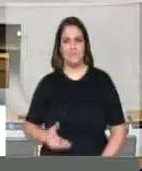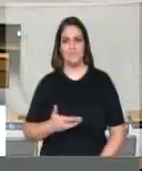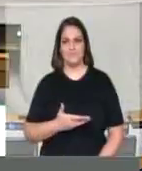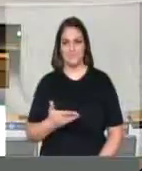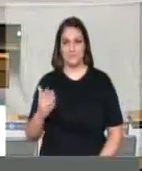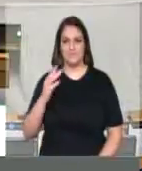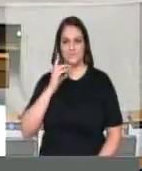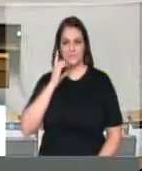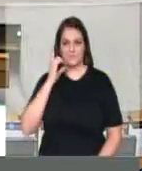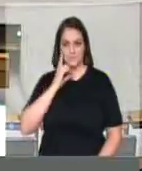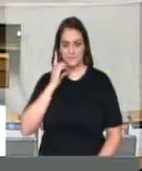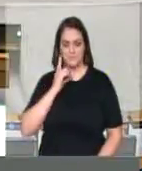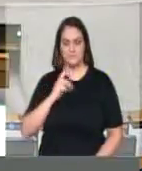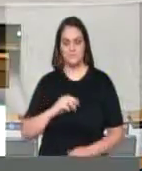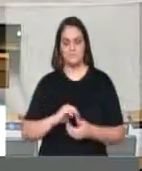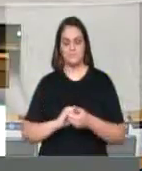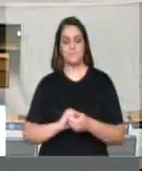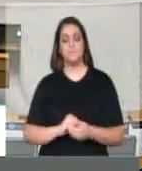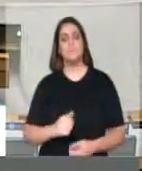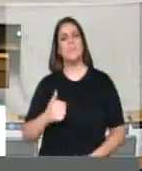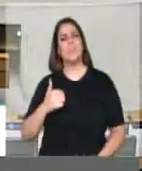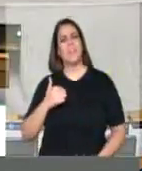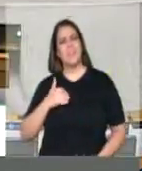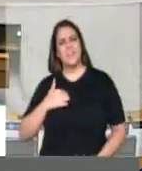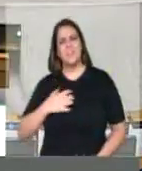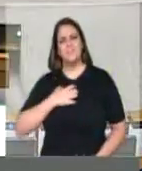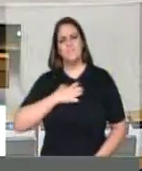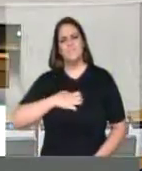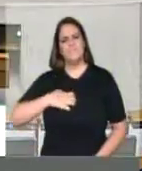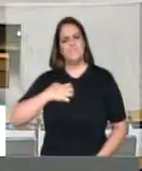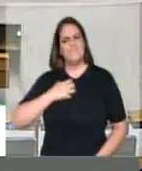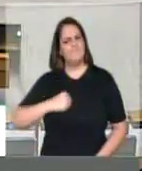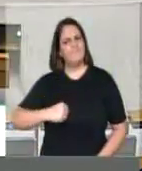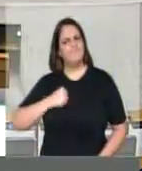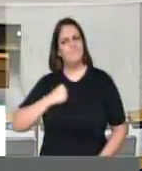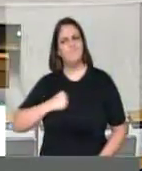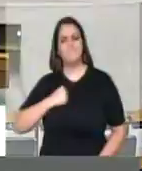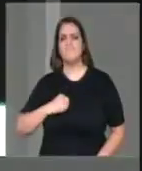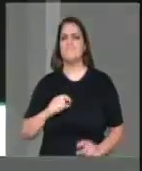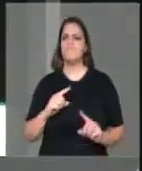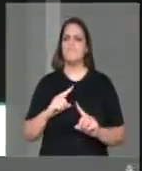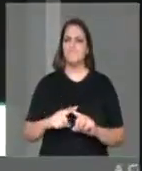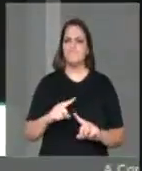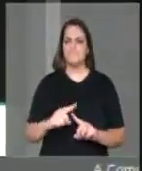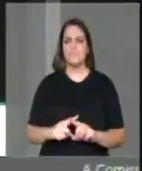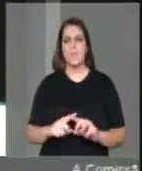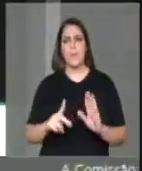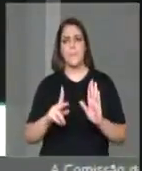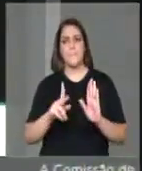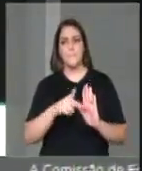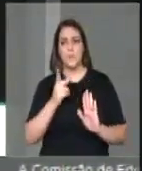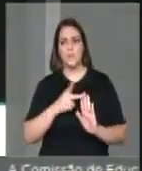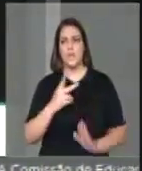É com indignação que venho a esta tribuna falar a respeito da portaria